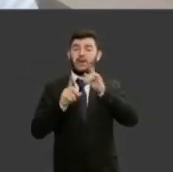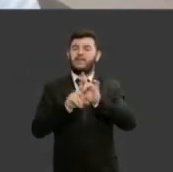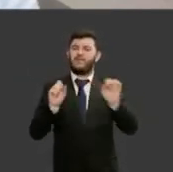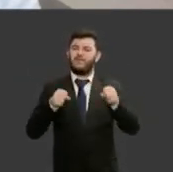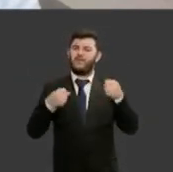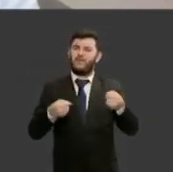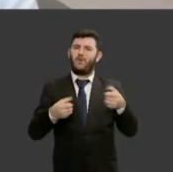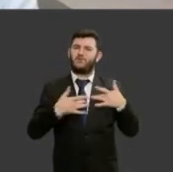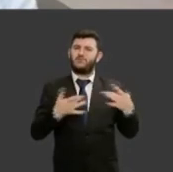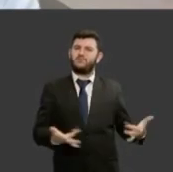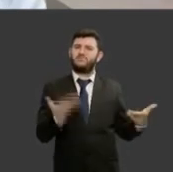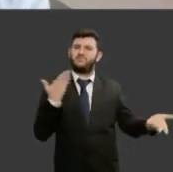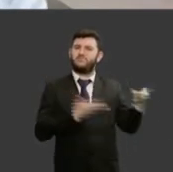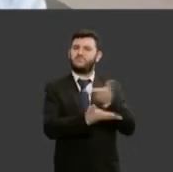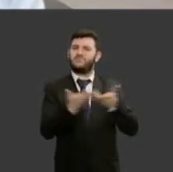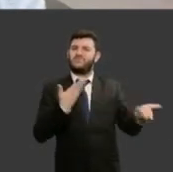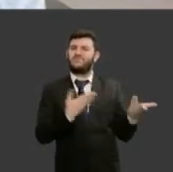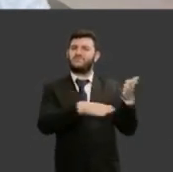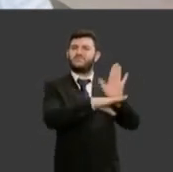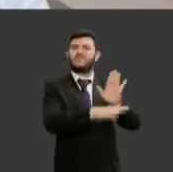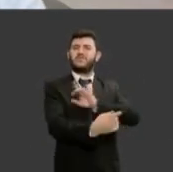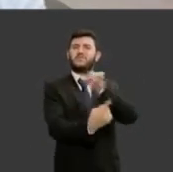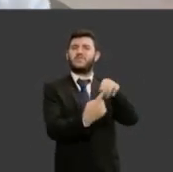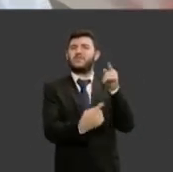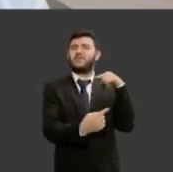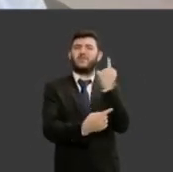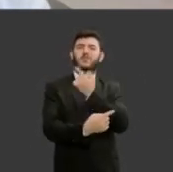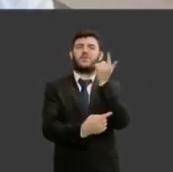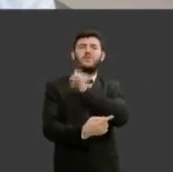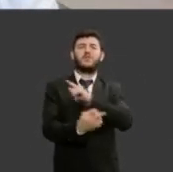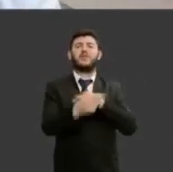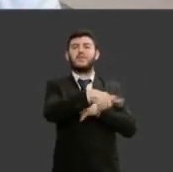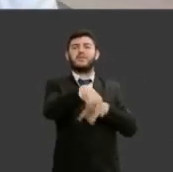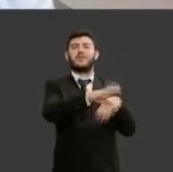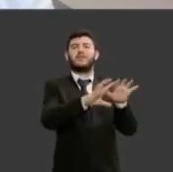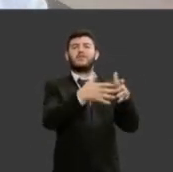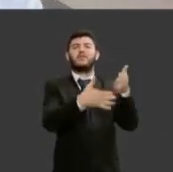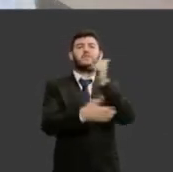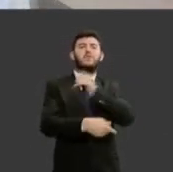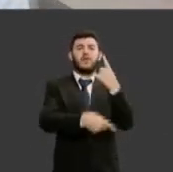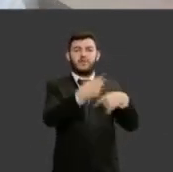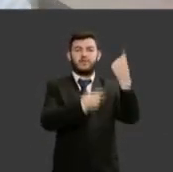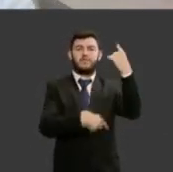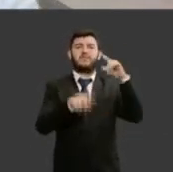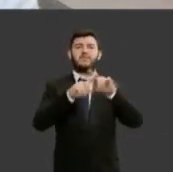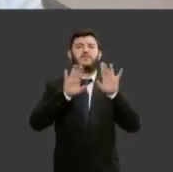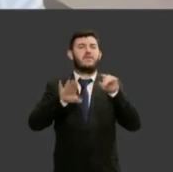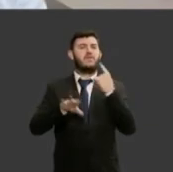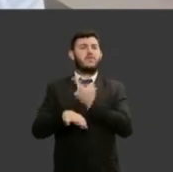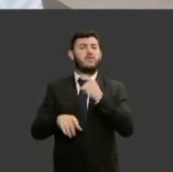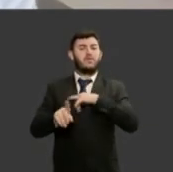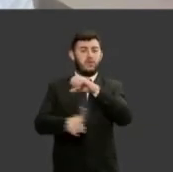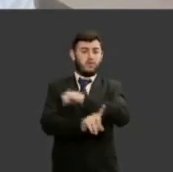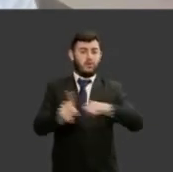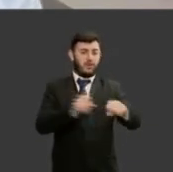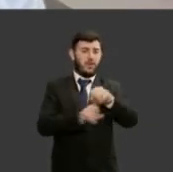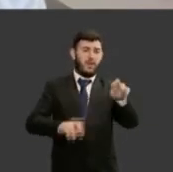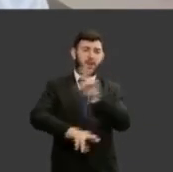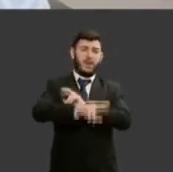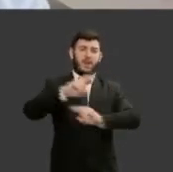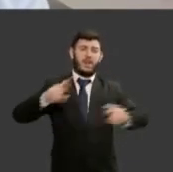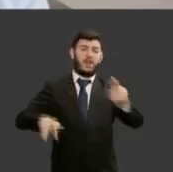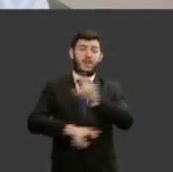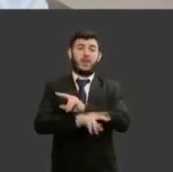gente consiga que as nossas mulheres possam sim estar nós somos uma sociedade plural nós precisamos nesses espaços ter